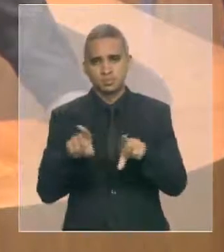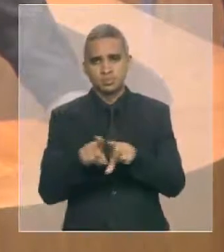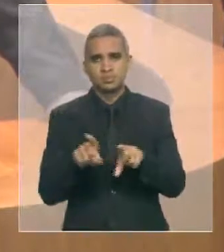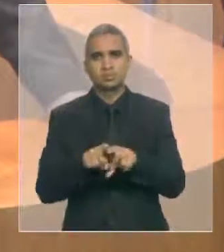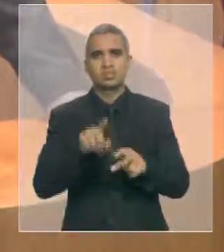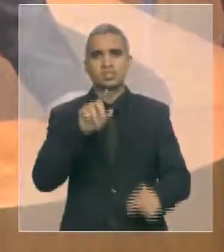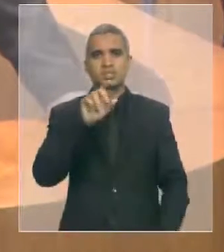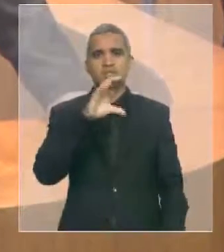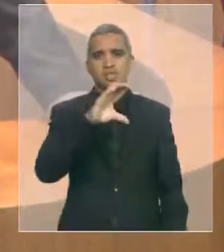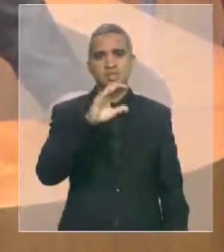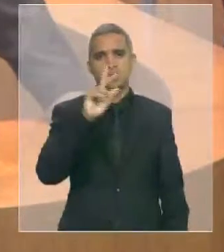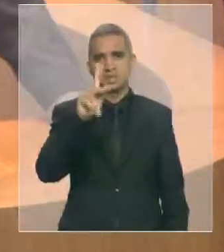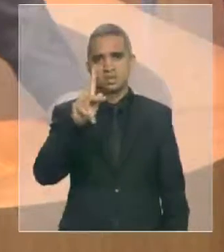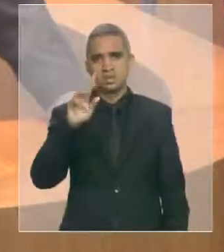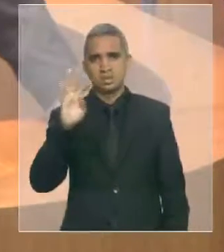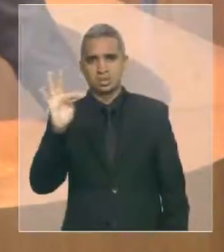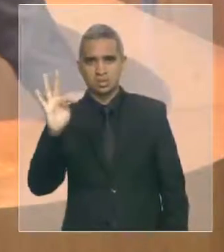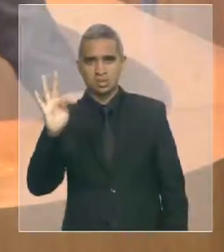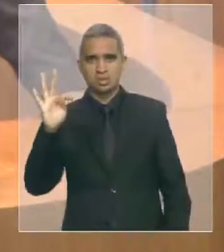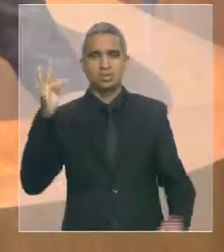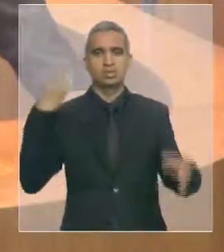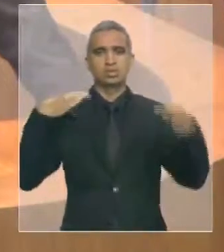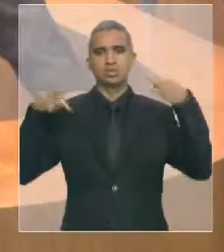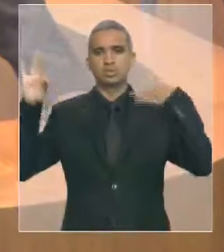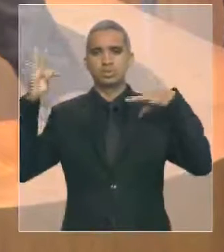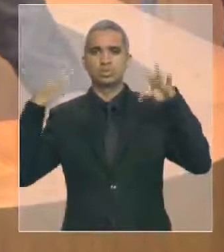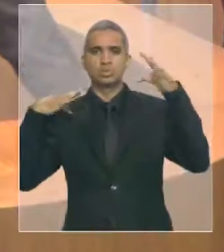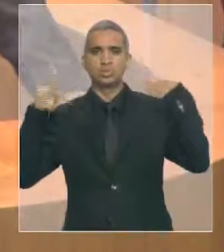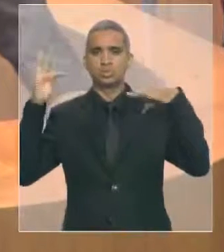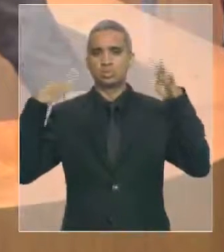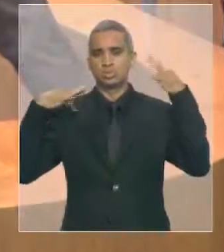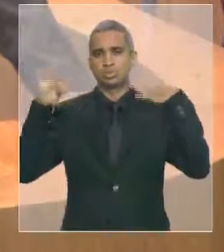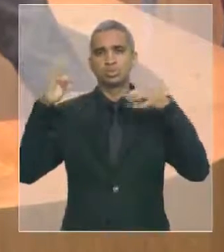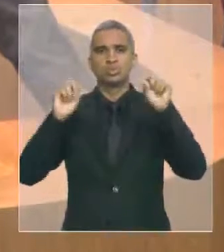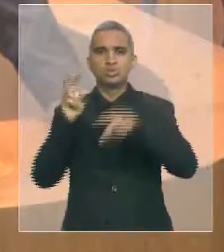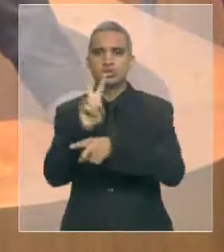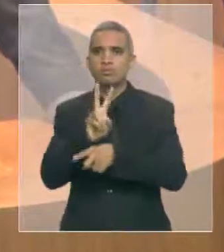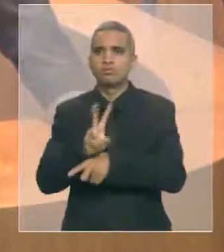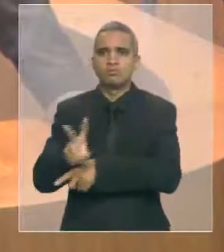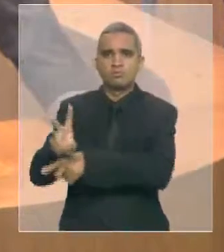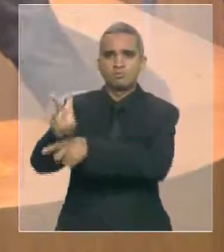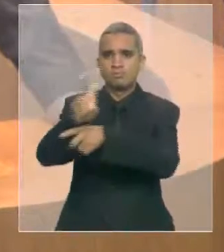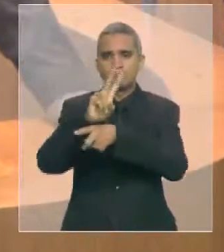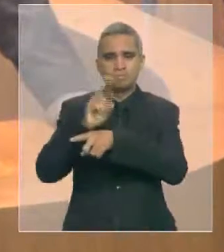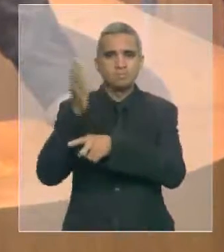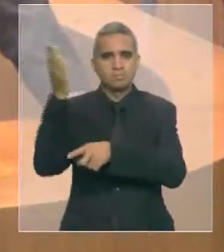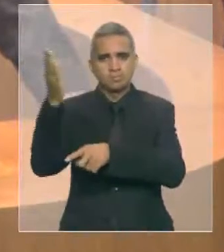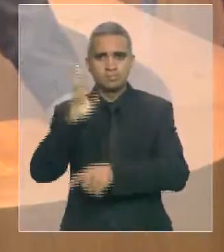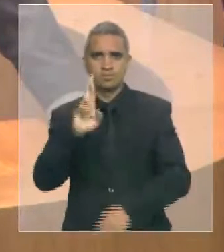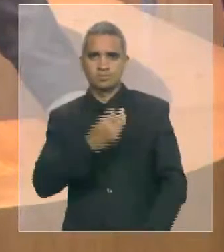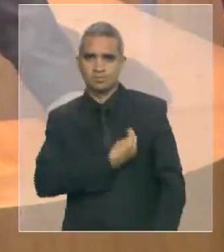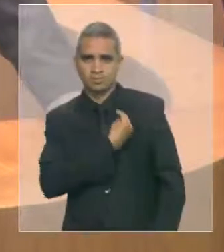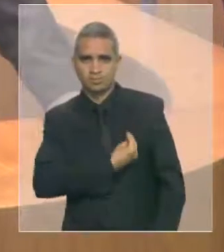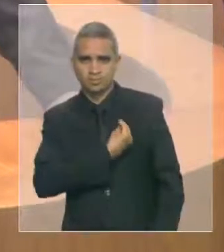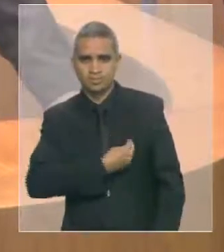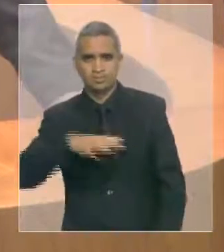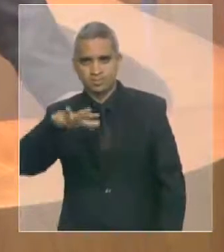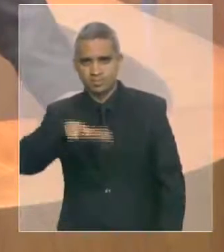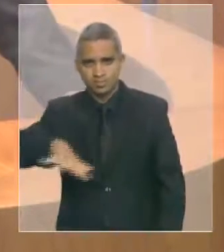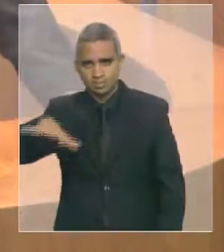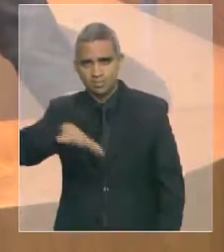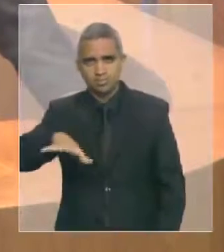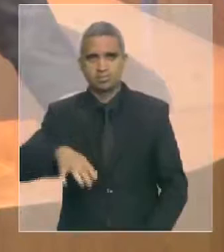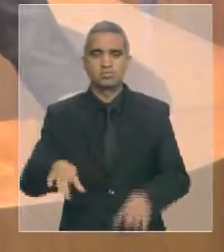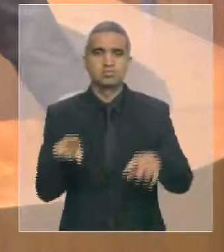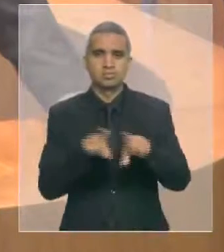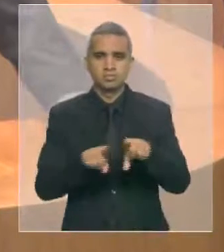CPTU, que é a guardiã do patrimônio da humanidade, tem uma matéria também, também muito boa com o Coronel